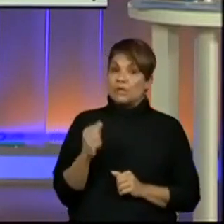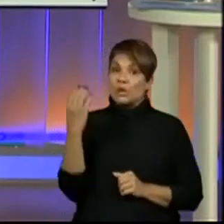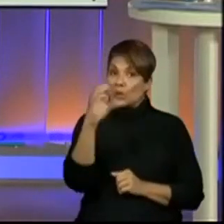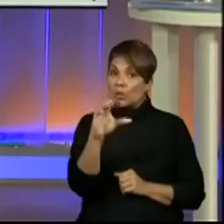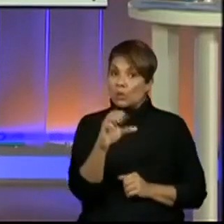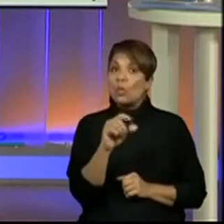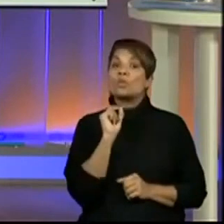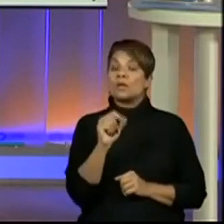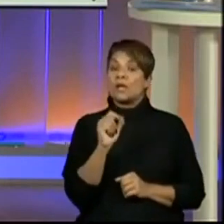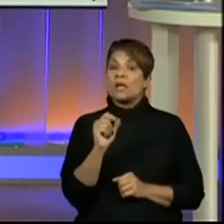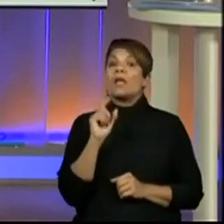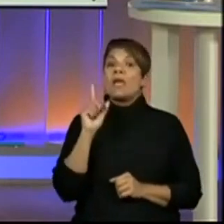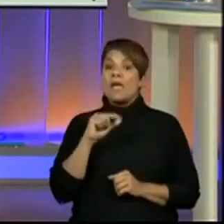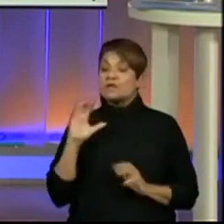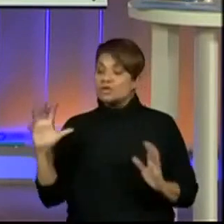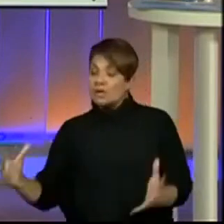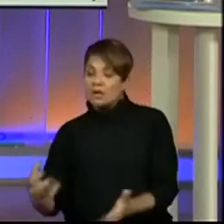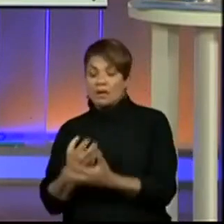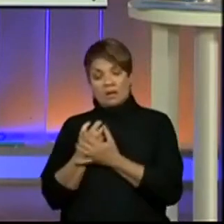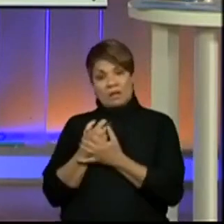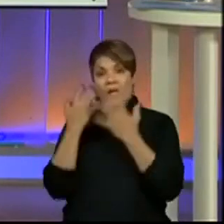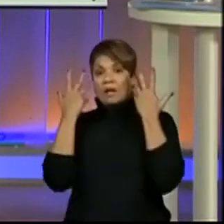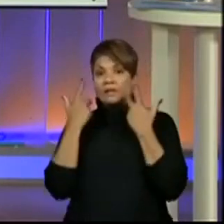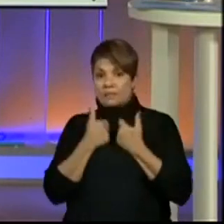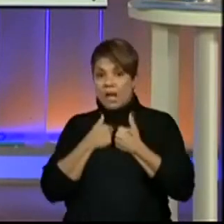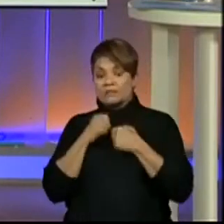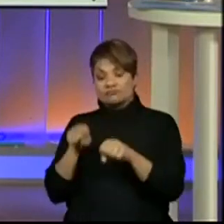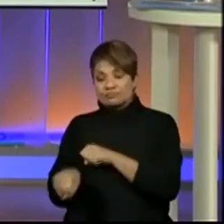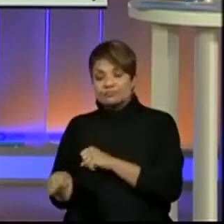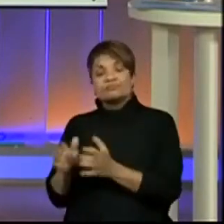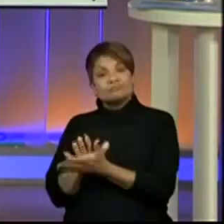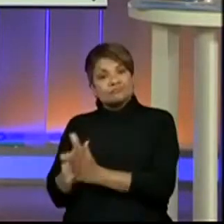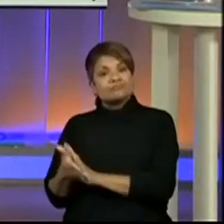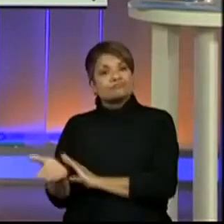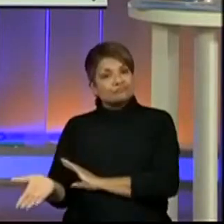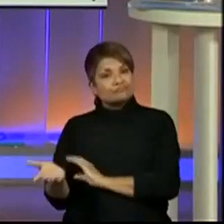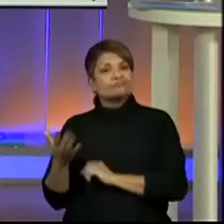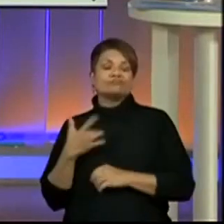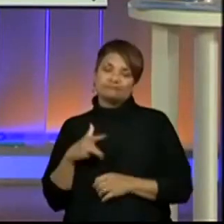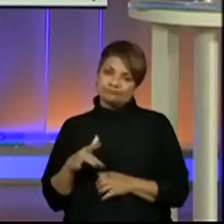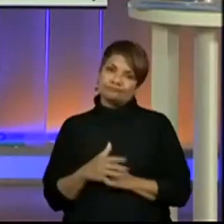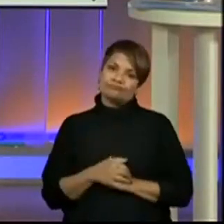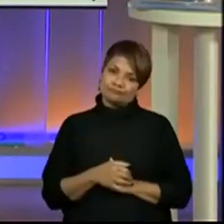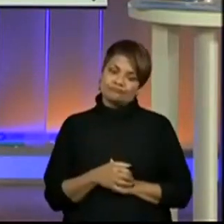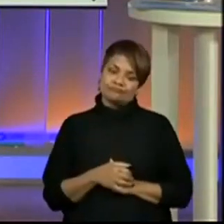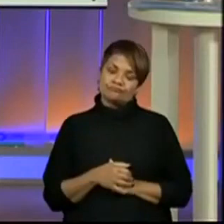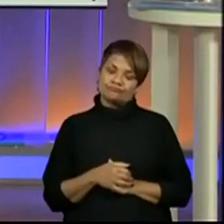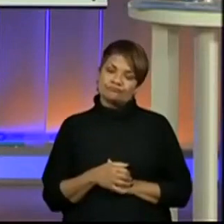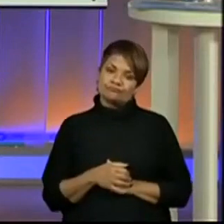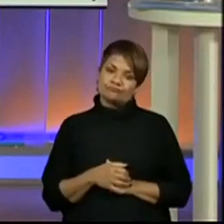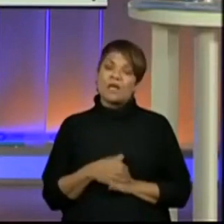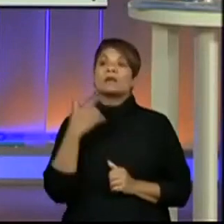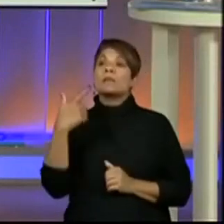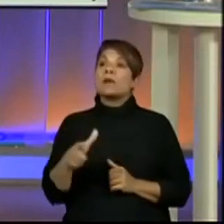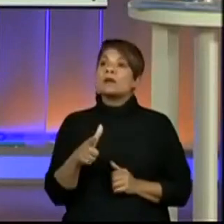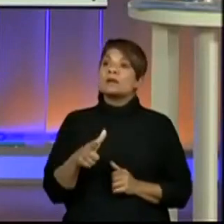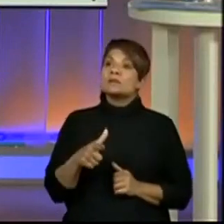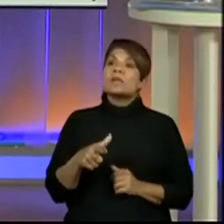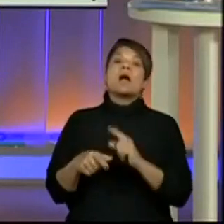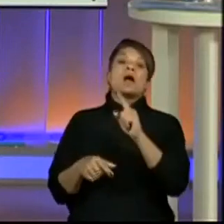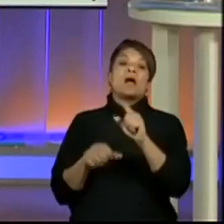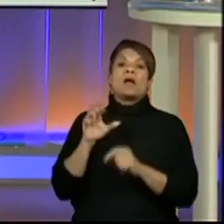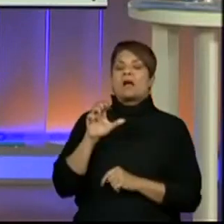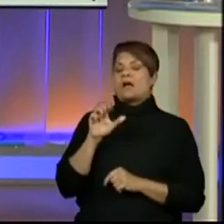dizendo sobre resgate de animais maltratados. Perfeito. O mais? Agora, sobre um